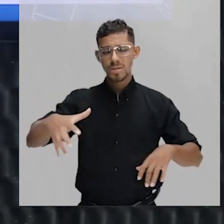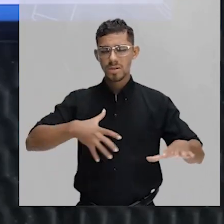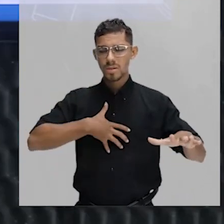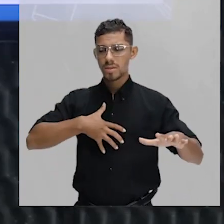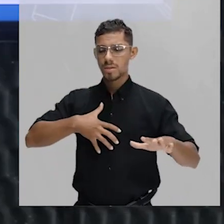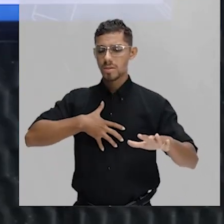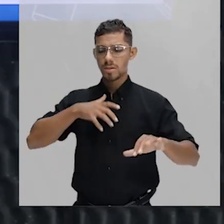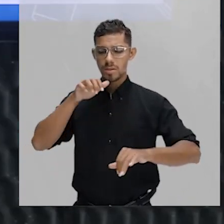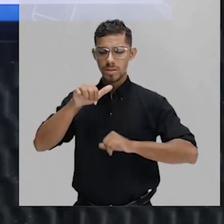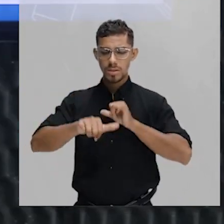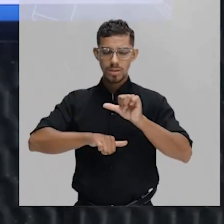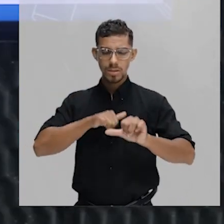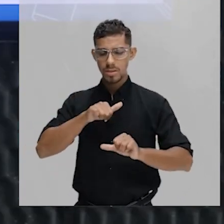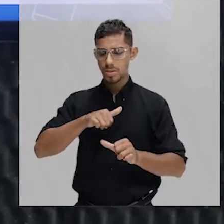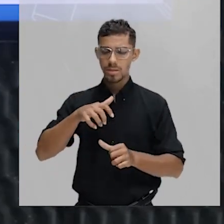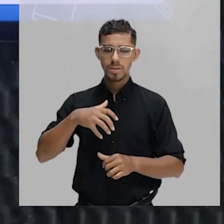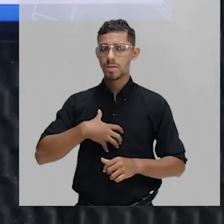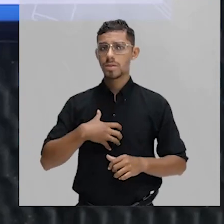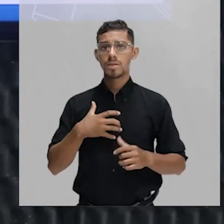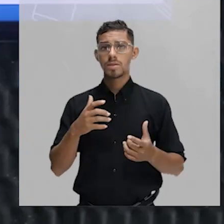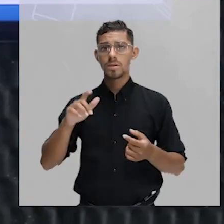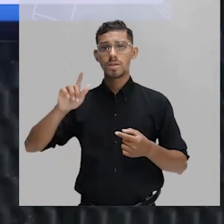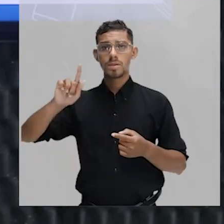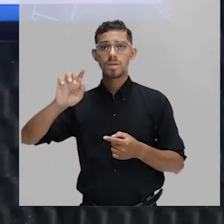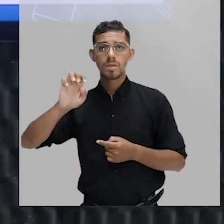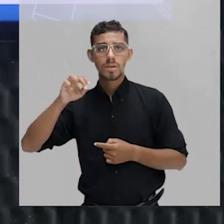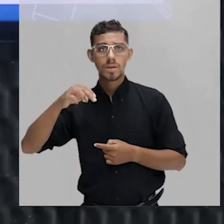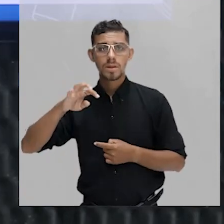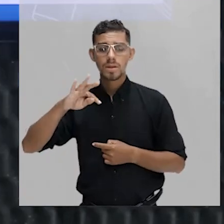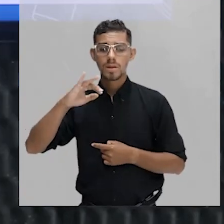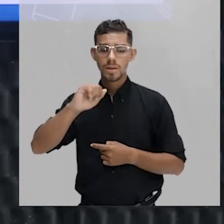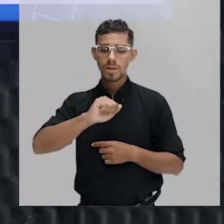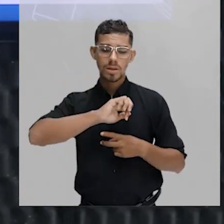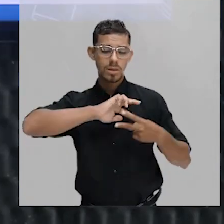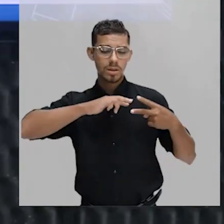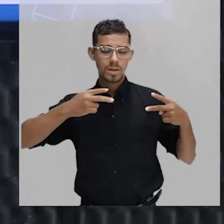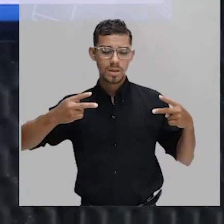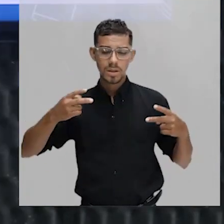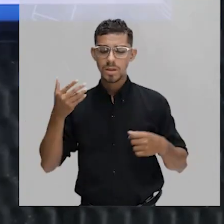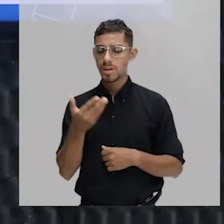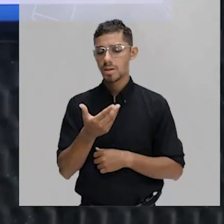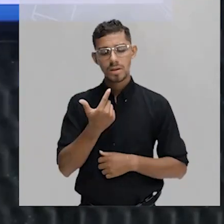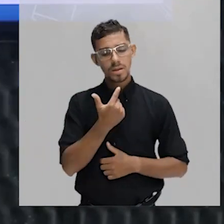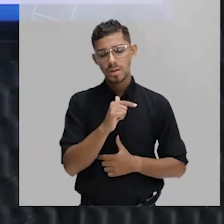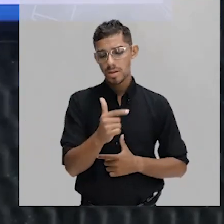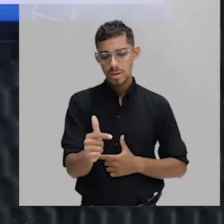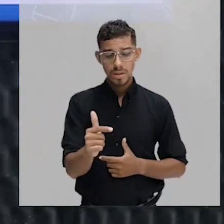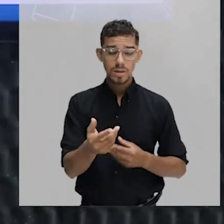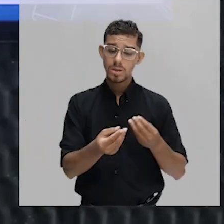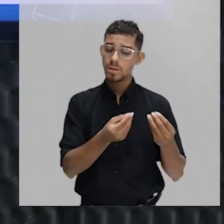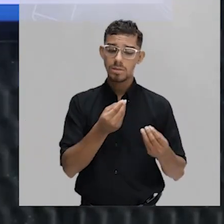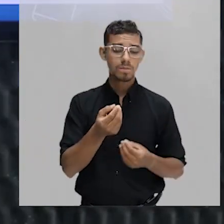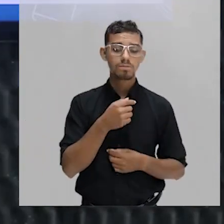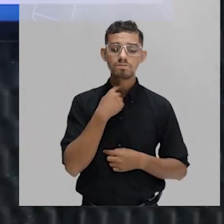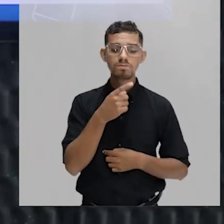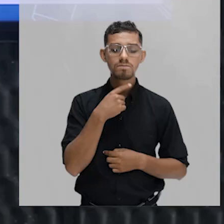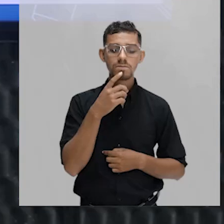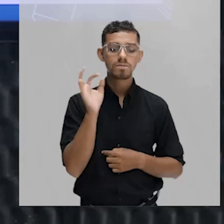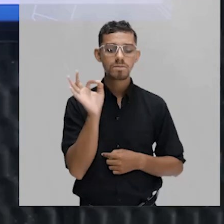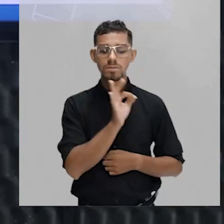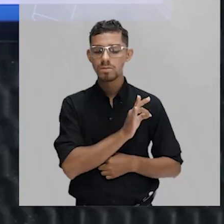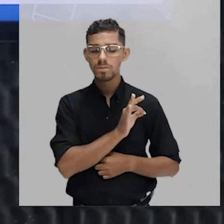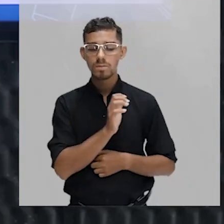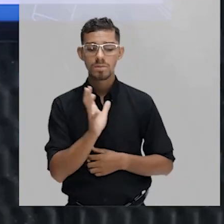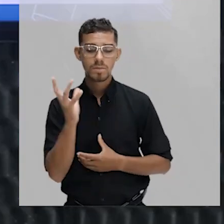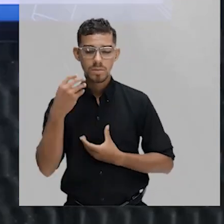mutação genética. Se essa radiação cair em uma região que não tem informação genética, não vai te fazer mal. Caiu